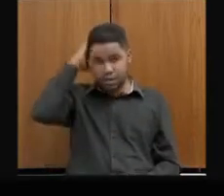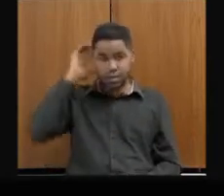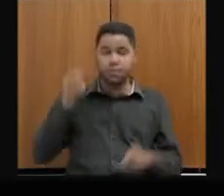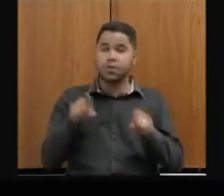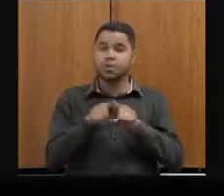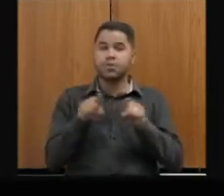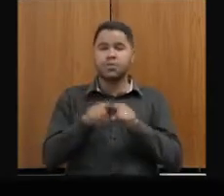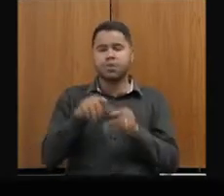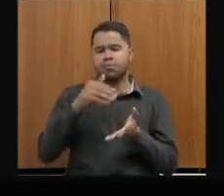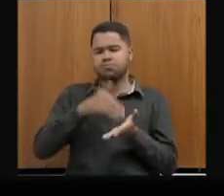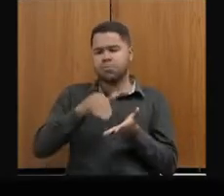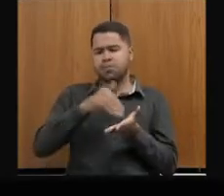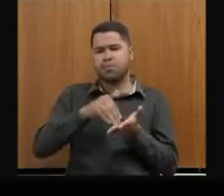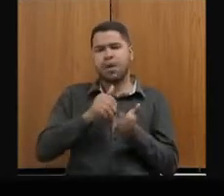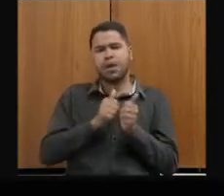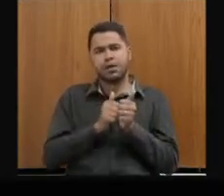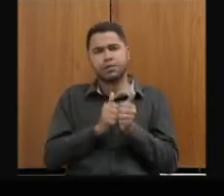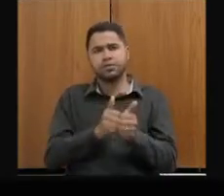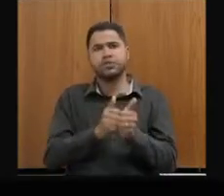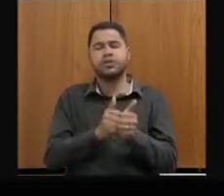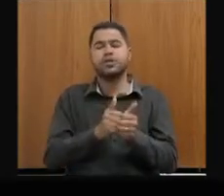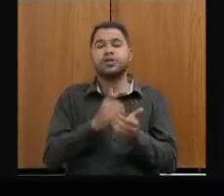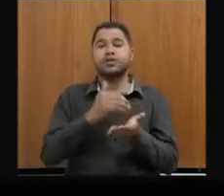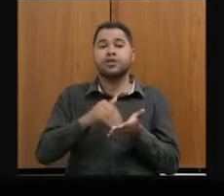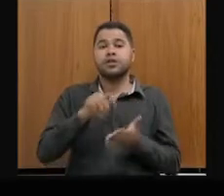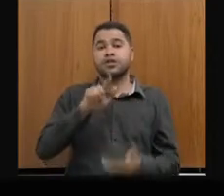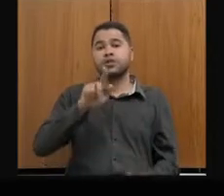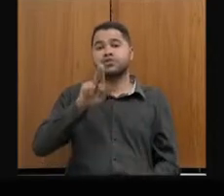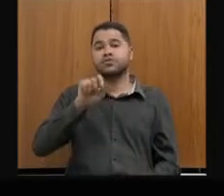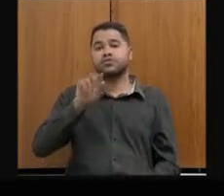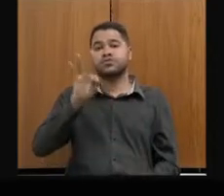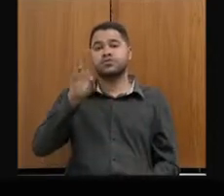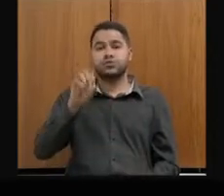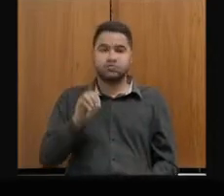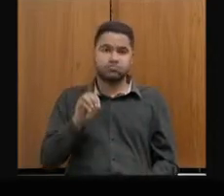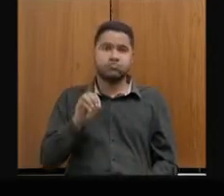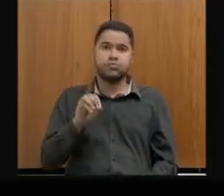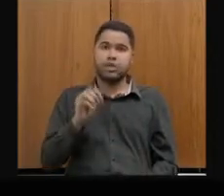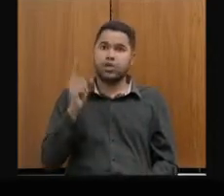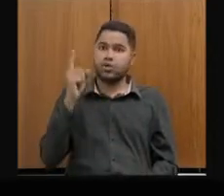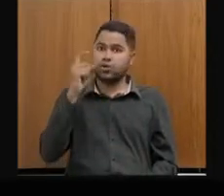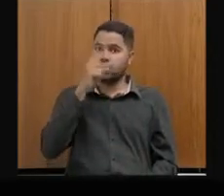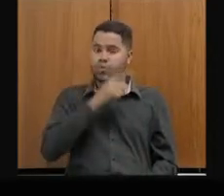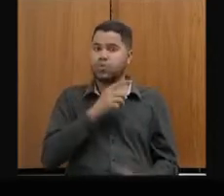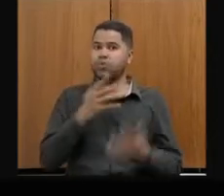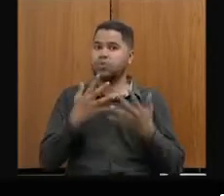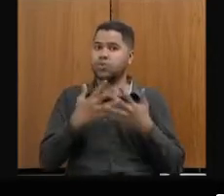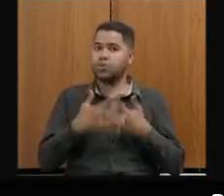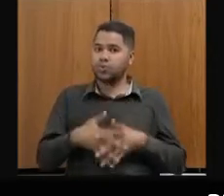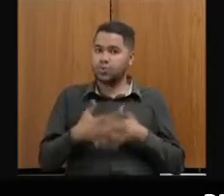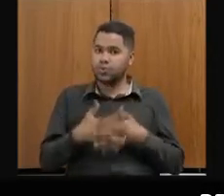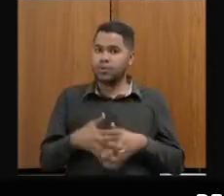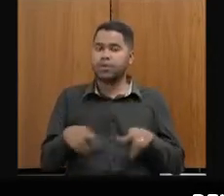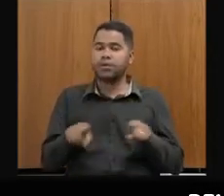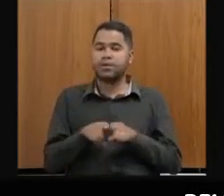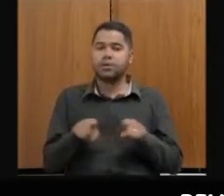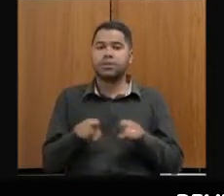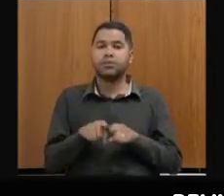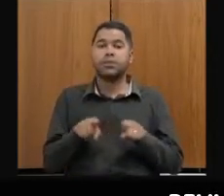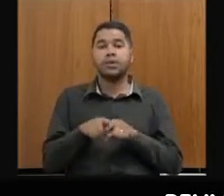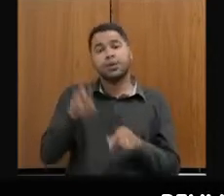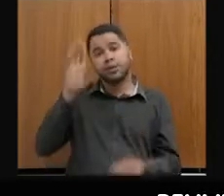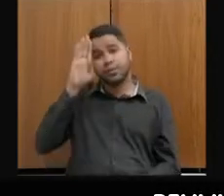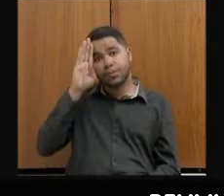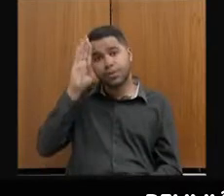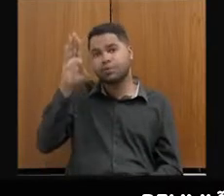toda a secretaria conduzida pelo secretário Gustavo, porque é uma secretaria difícil, complexa e principalmente num estado